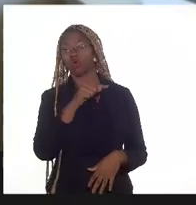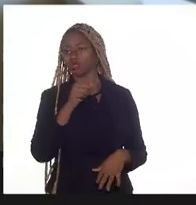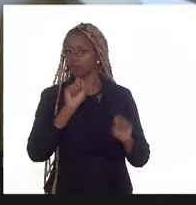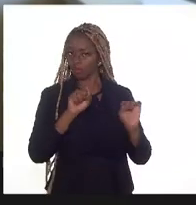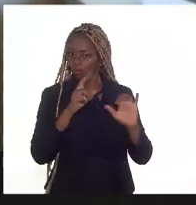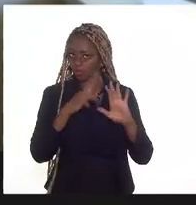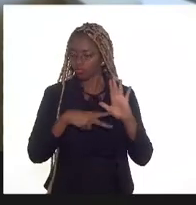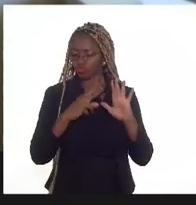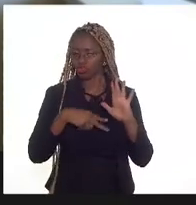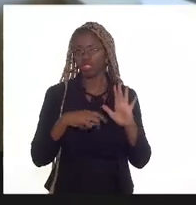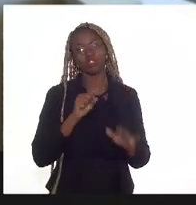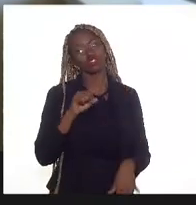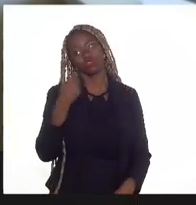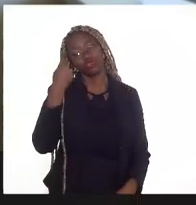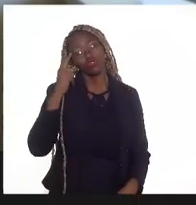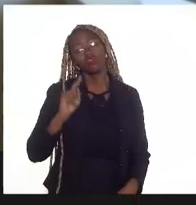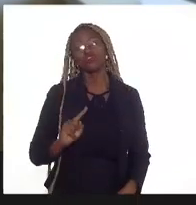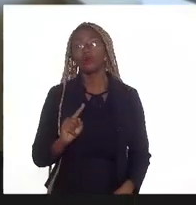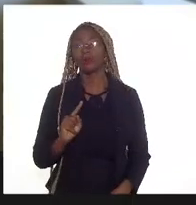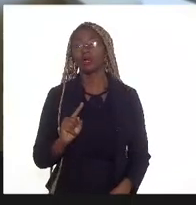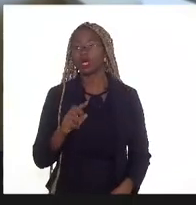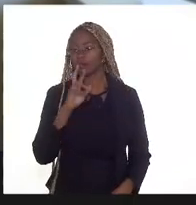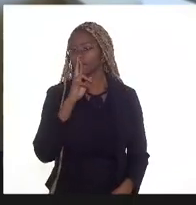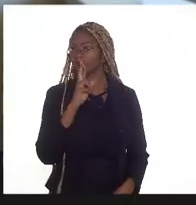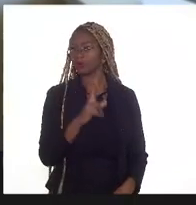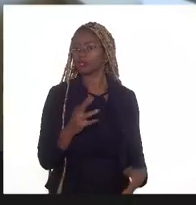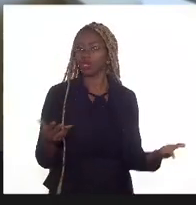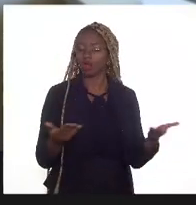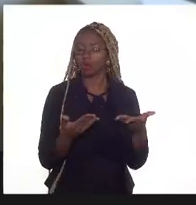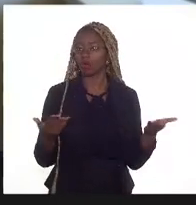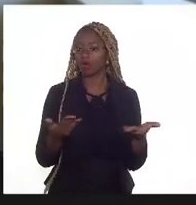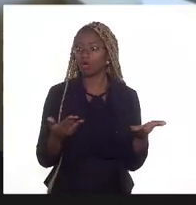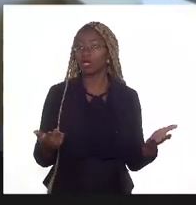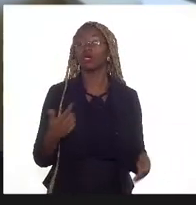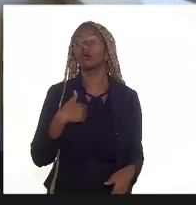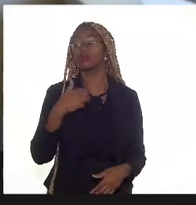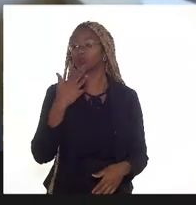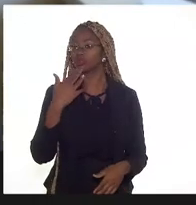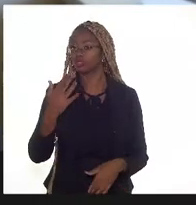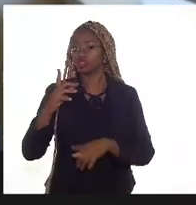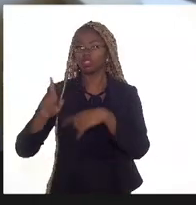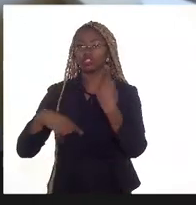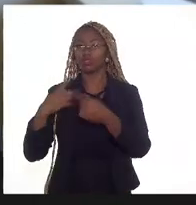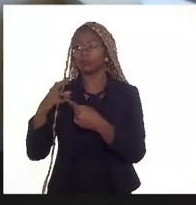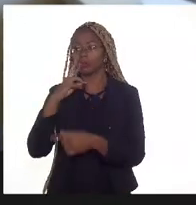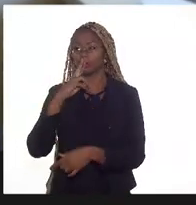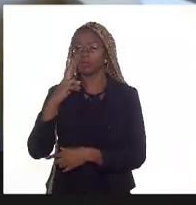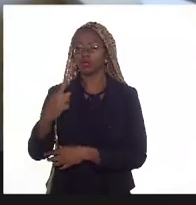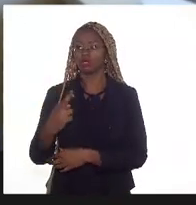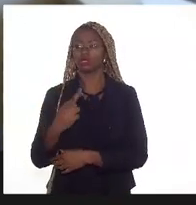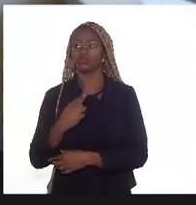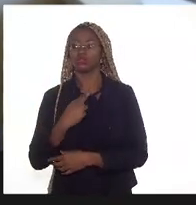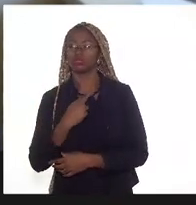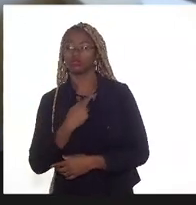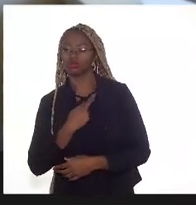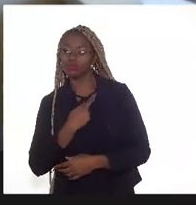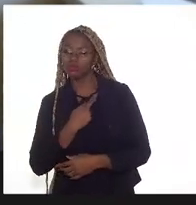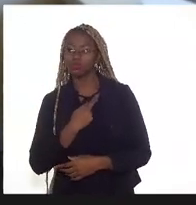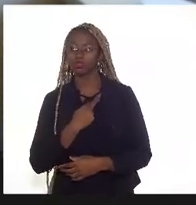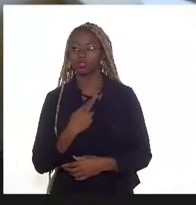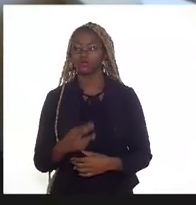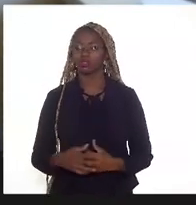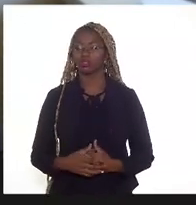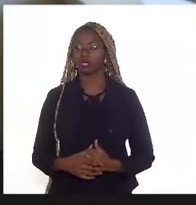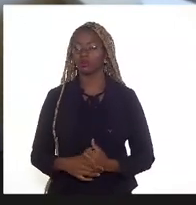se não souber responder agora, gostaria que a posteriori essa questão fosse assinalada,